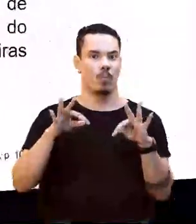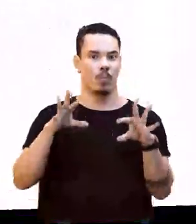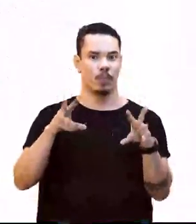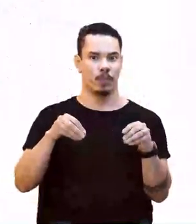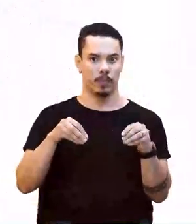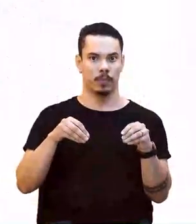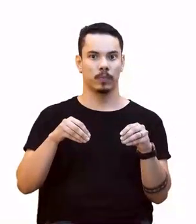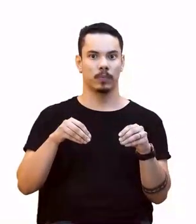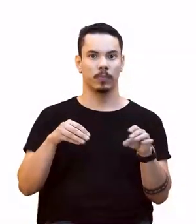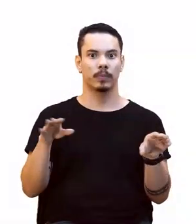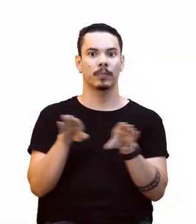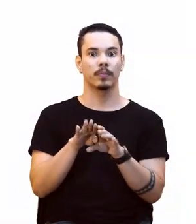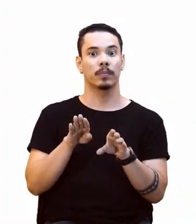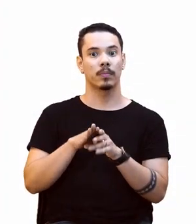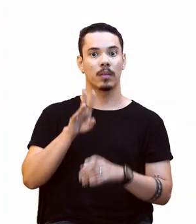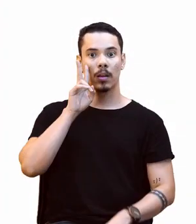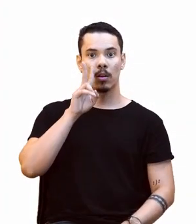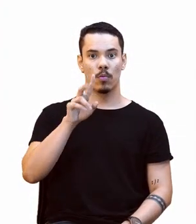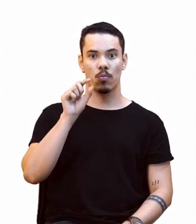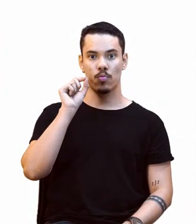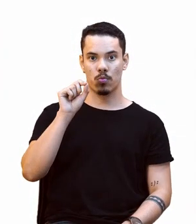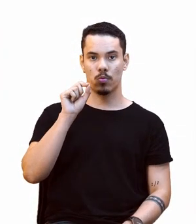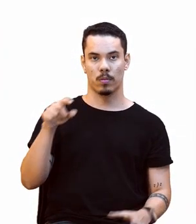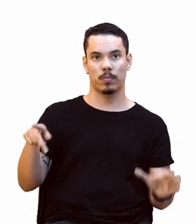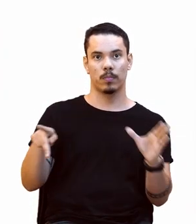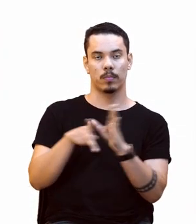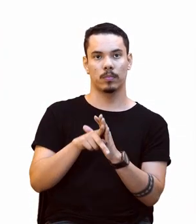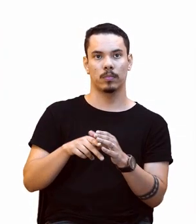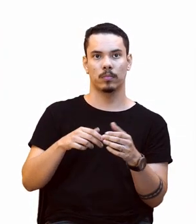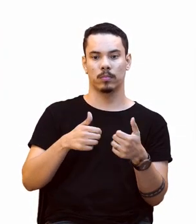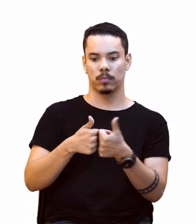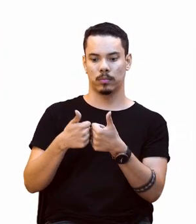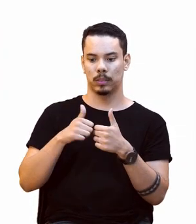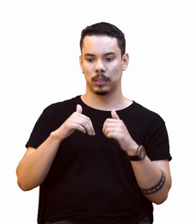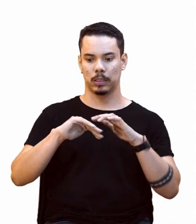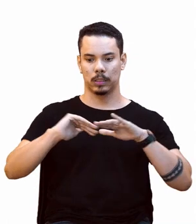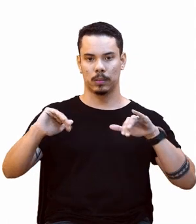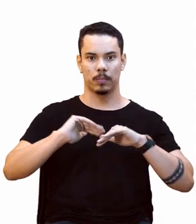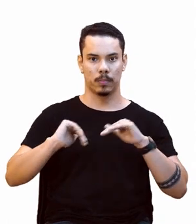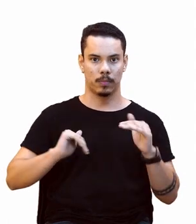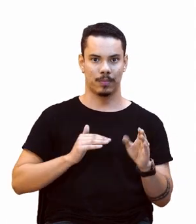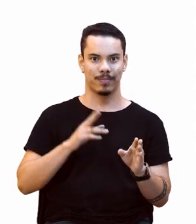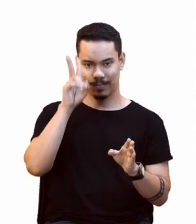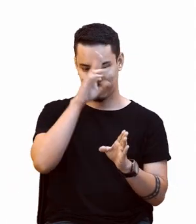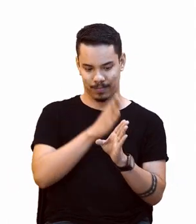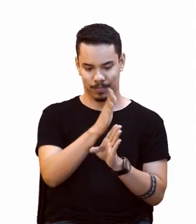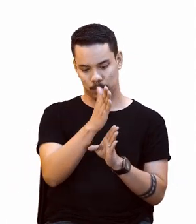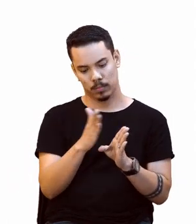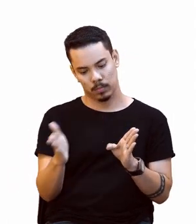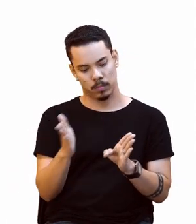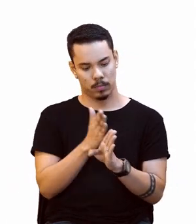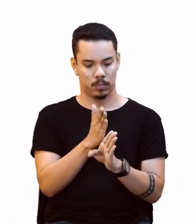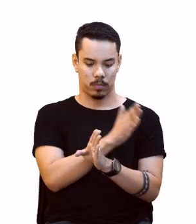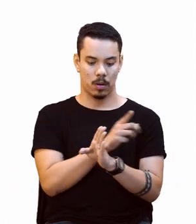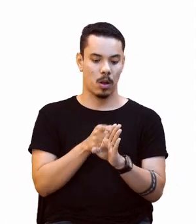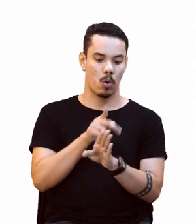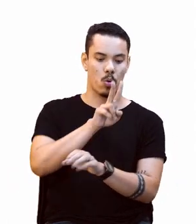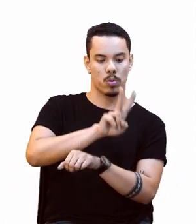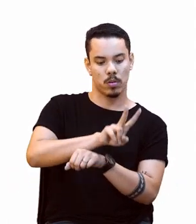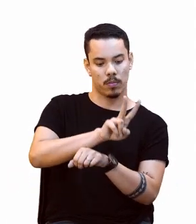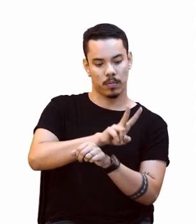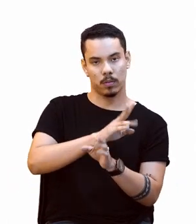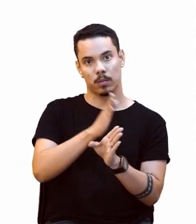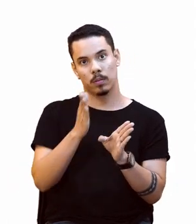Vimos também os corredores ecológicos, que eles servem para separar. São unidades de conservação e o